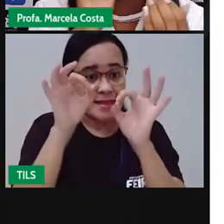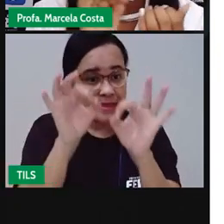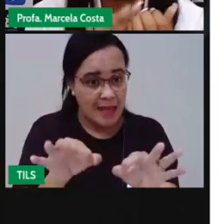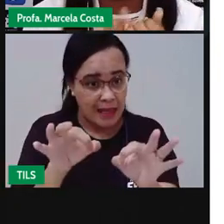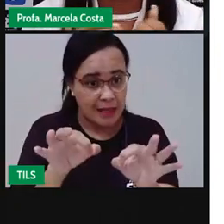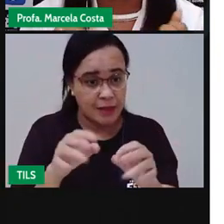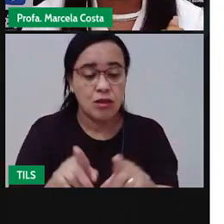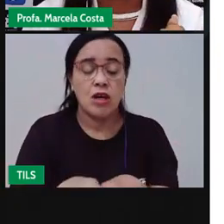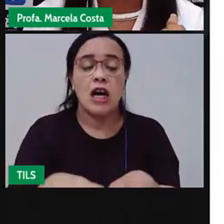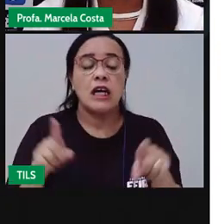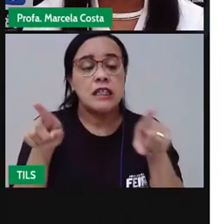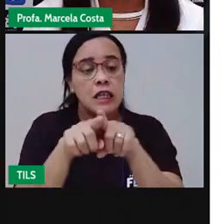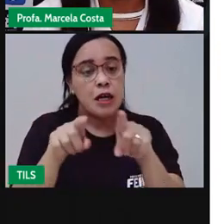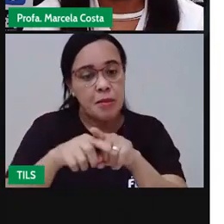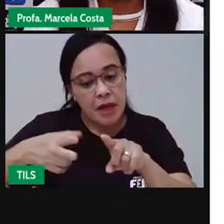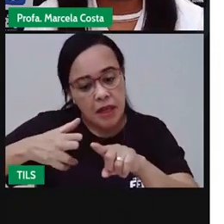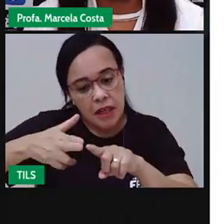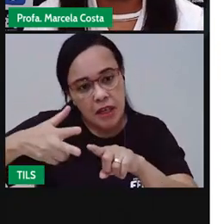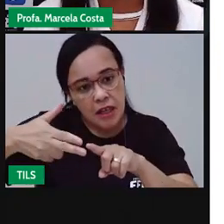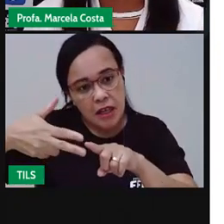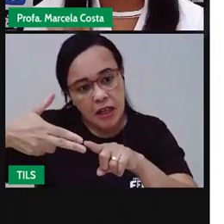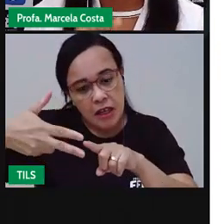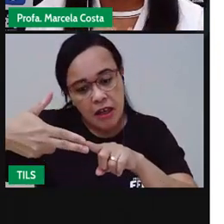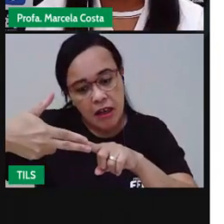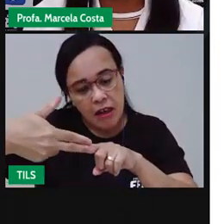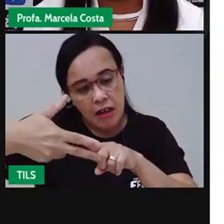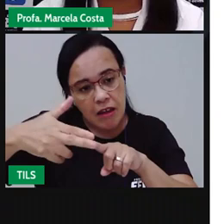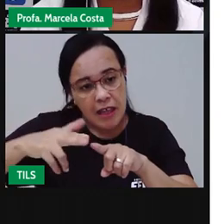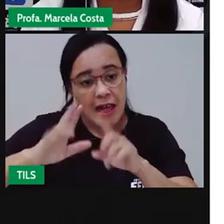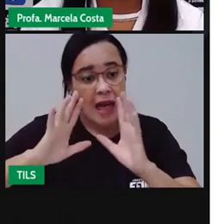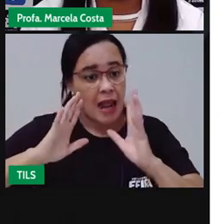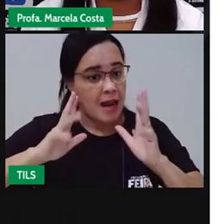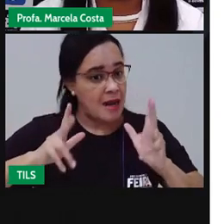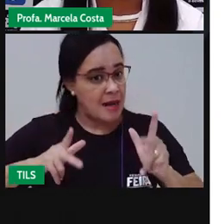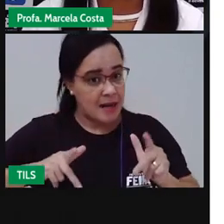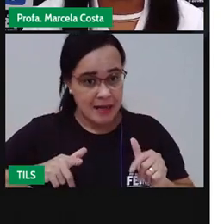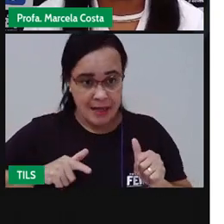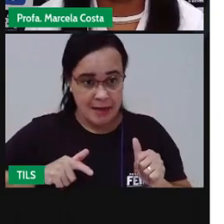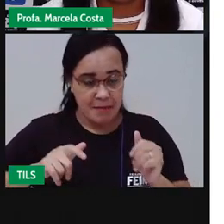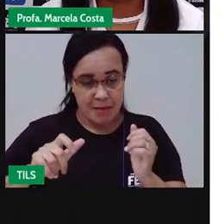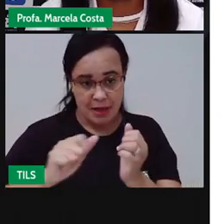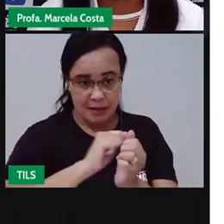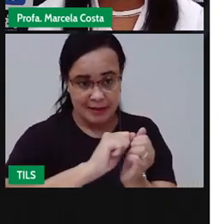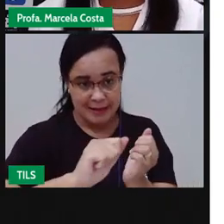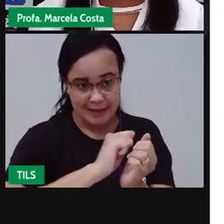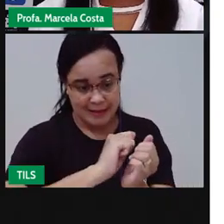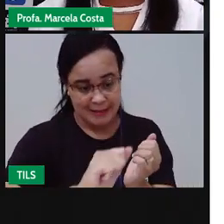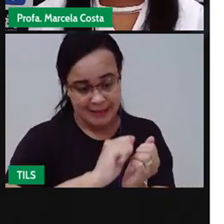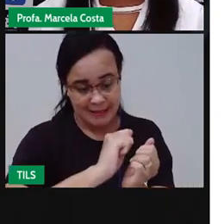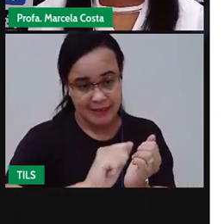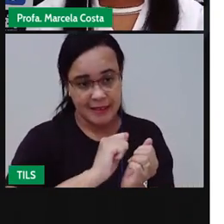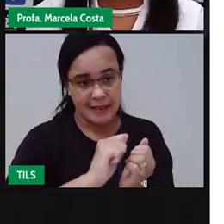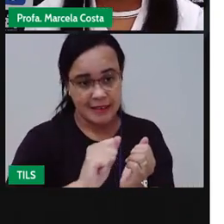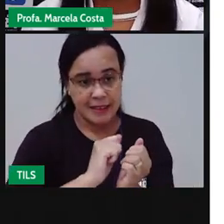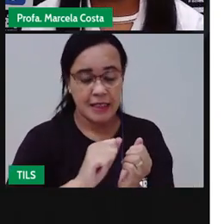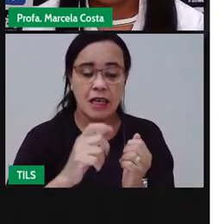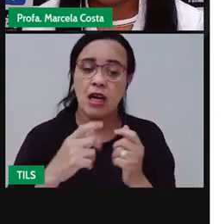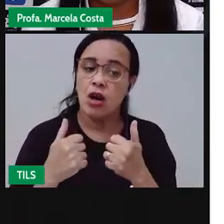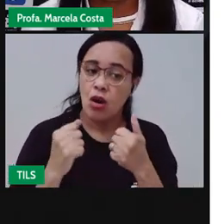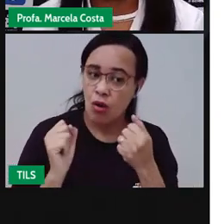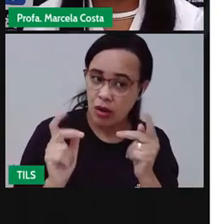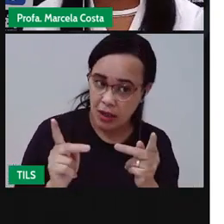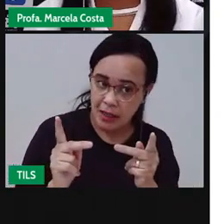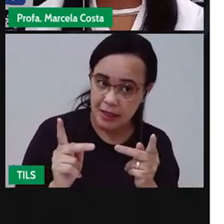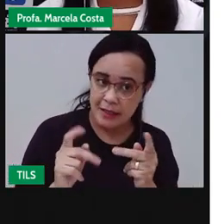Cortar as unhas. Ou deixar elas limpas, escovando-as, lavando-as, tá? E se